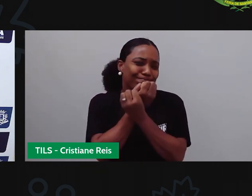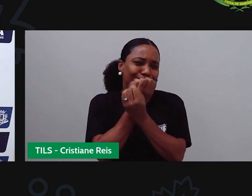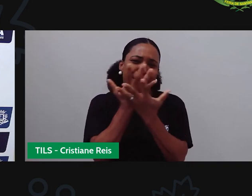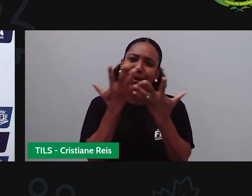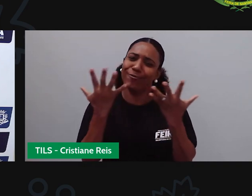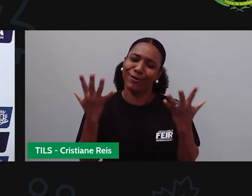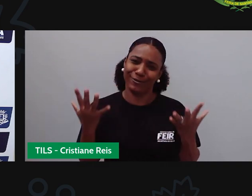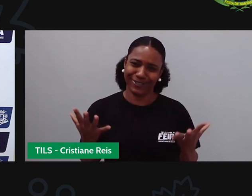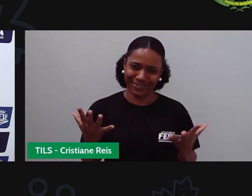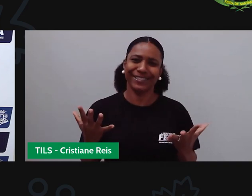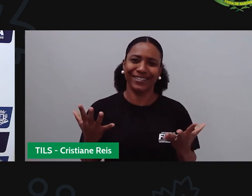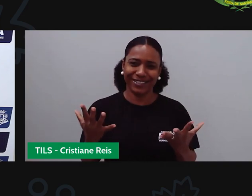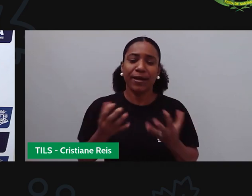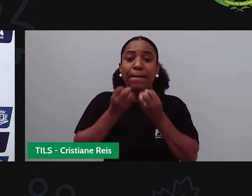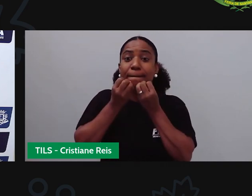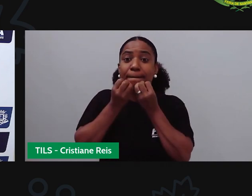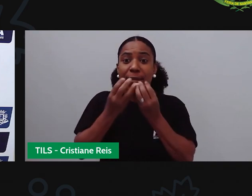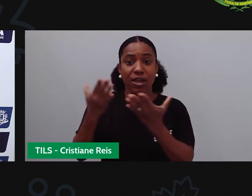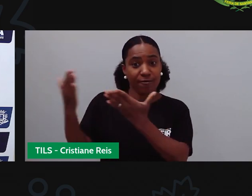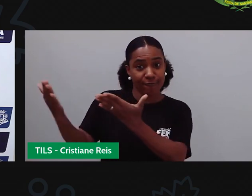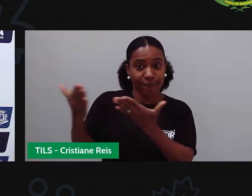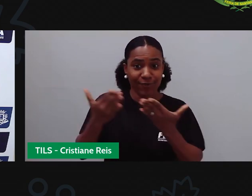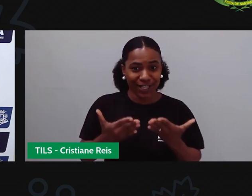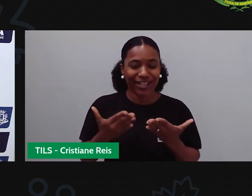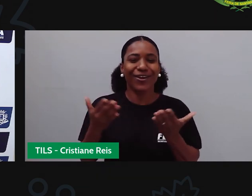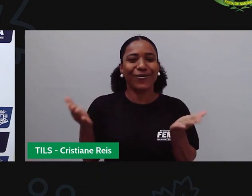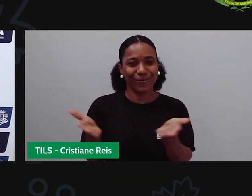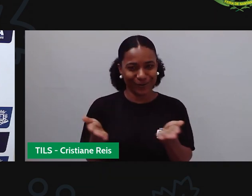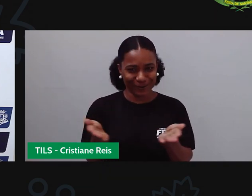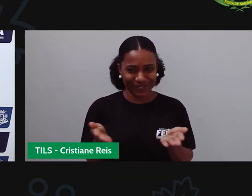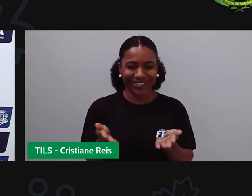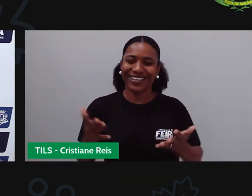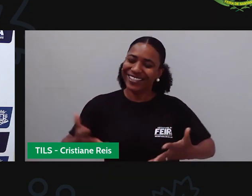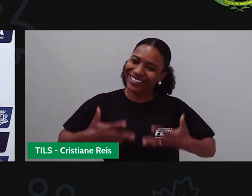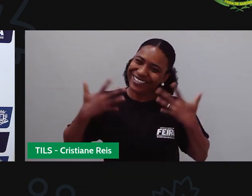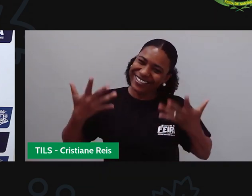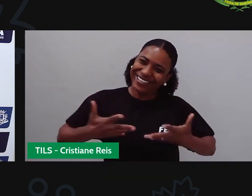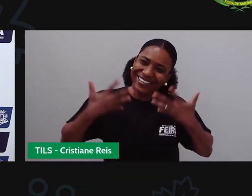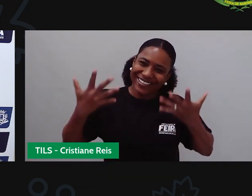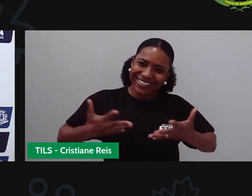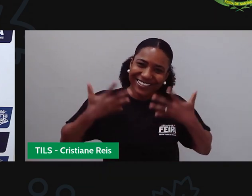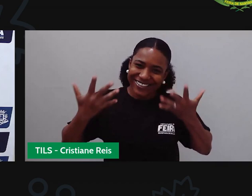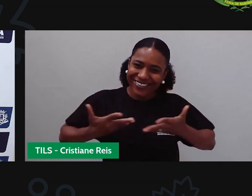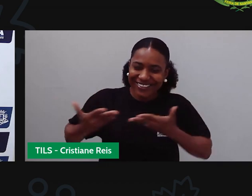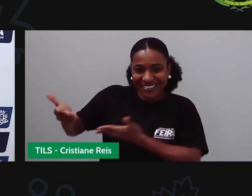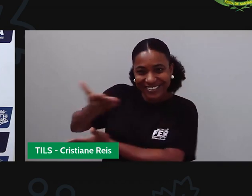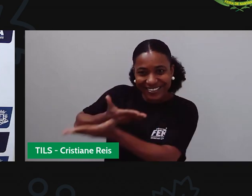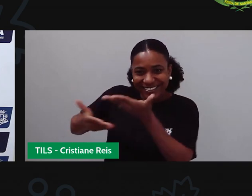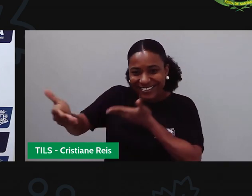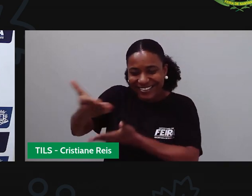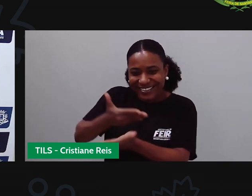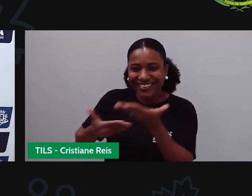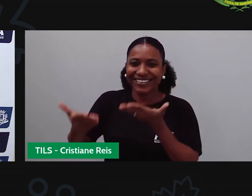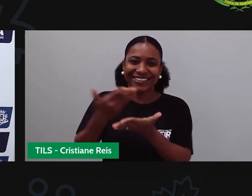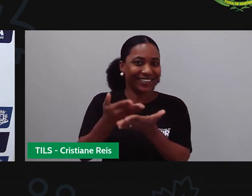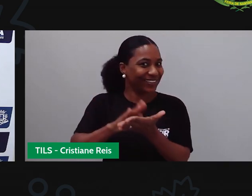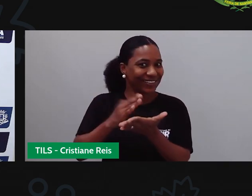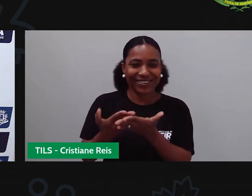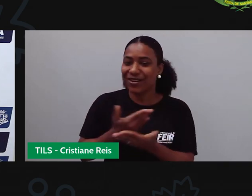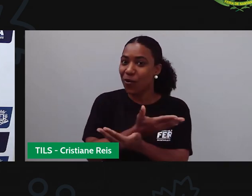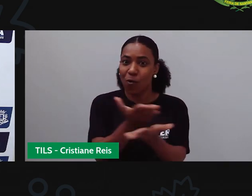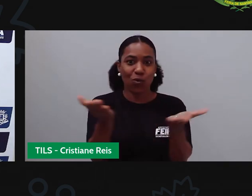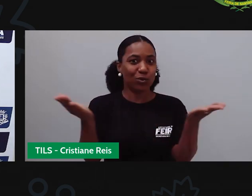mais uma vez bem-vinda aqui na aula. Espero que você se divirta com a gente, tá, Cris? Os meninos amam